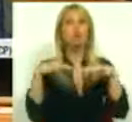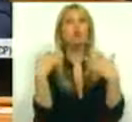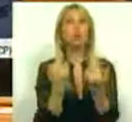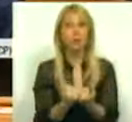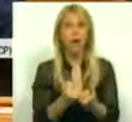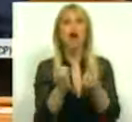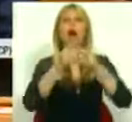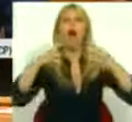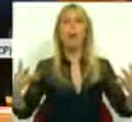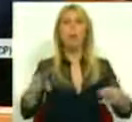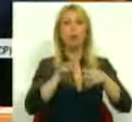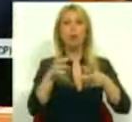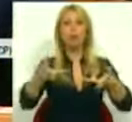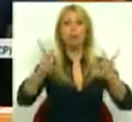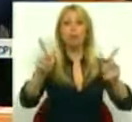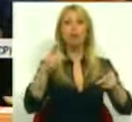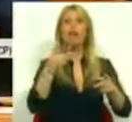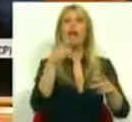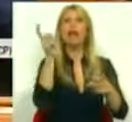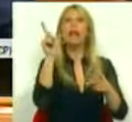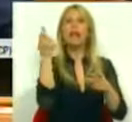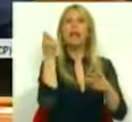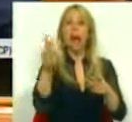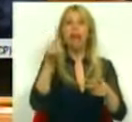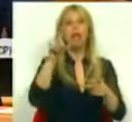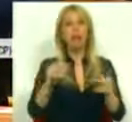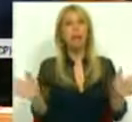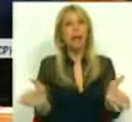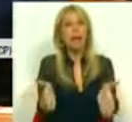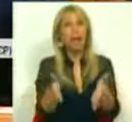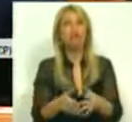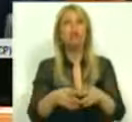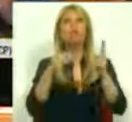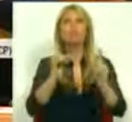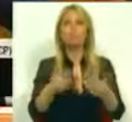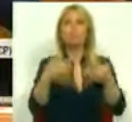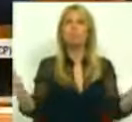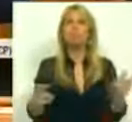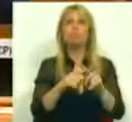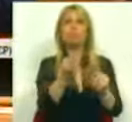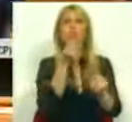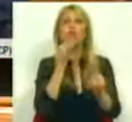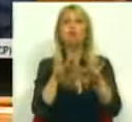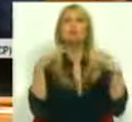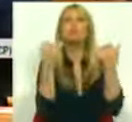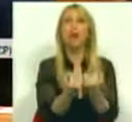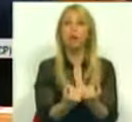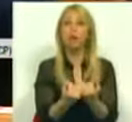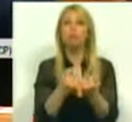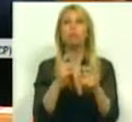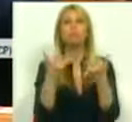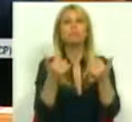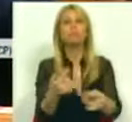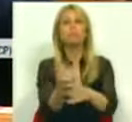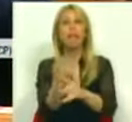vagas nos lares de idosos e nas creches, lançou uma rede de cantinas sociais e passou dezenas de equipamentos para o